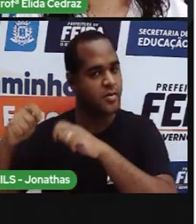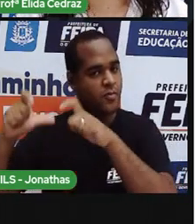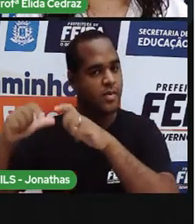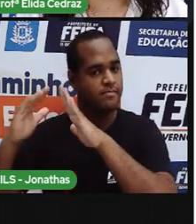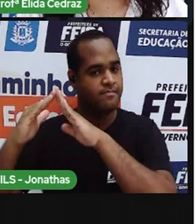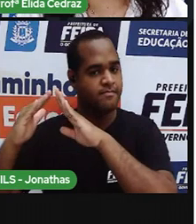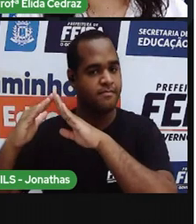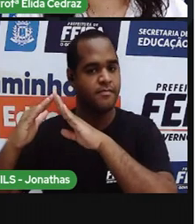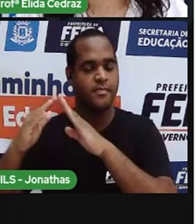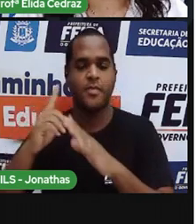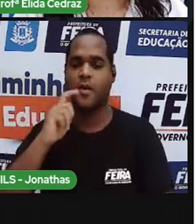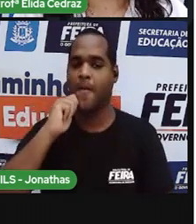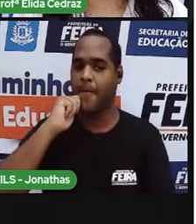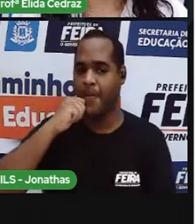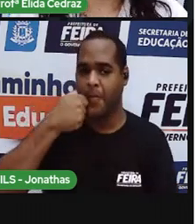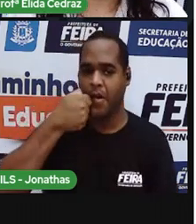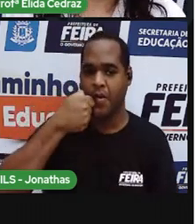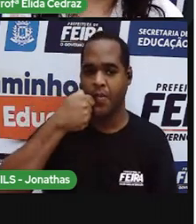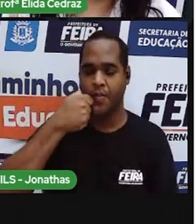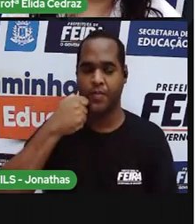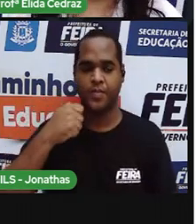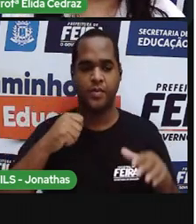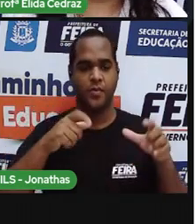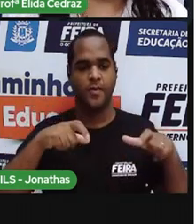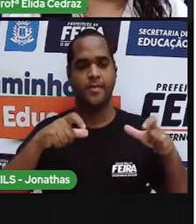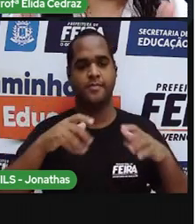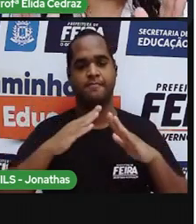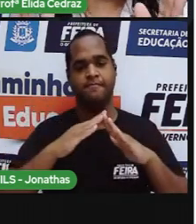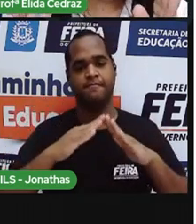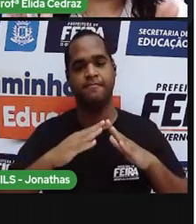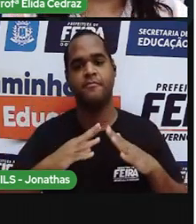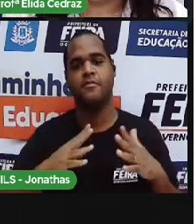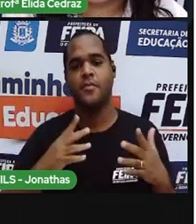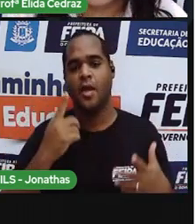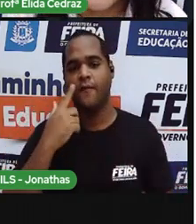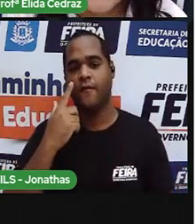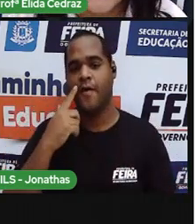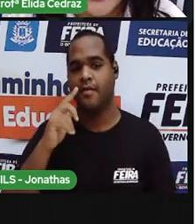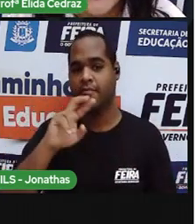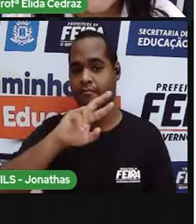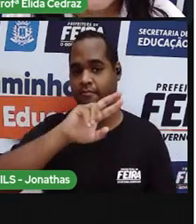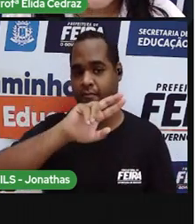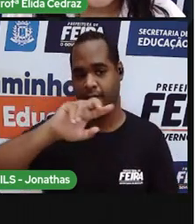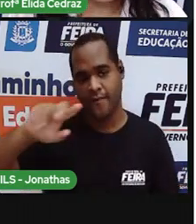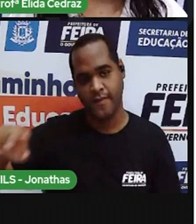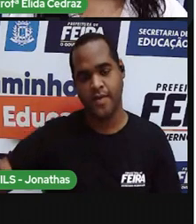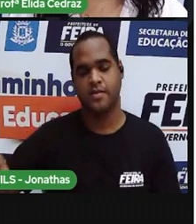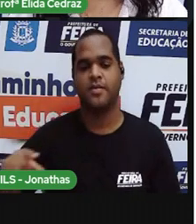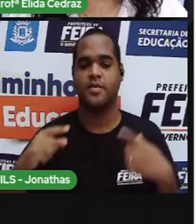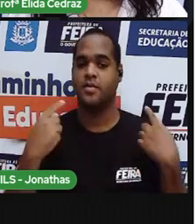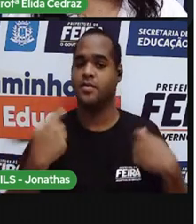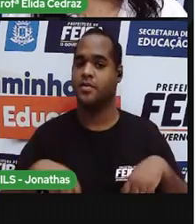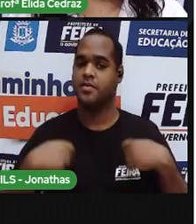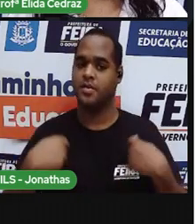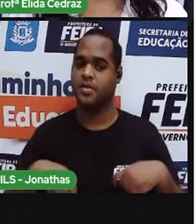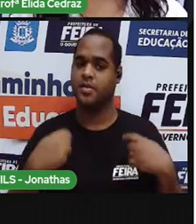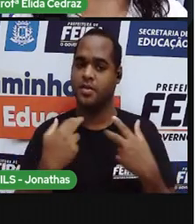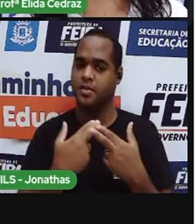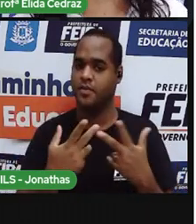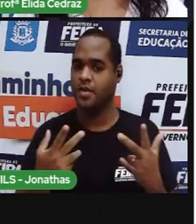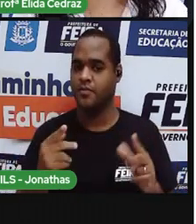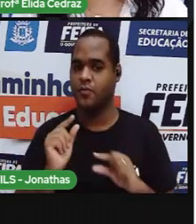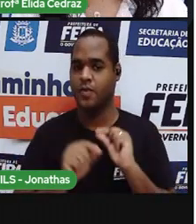padrão. E na lista aqui de profissionais é bem maior.